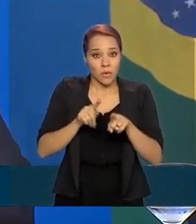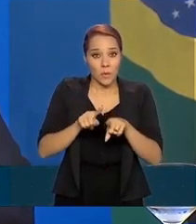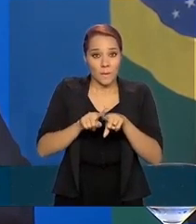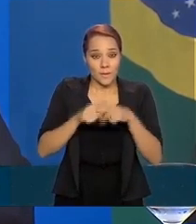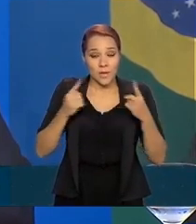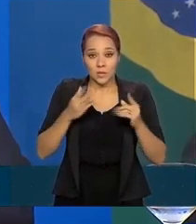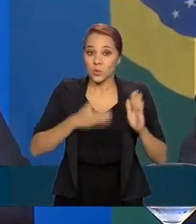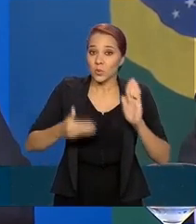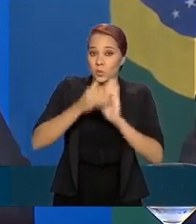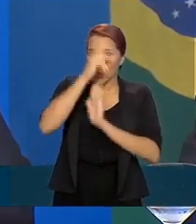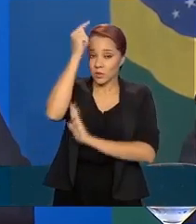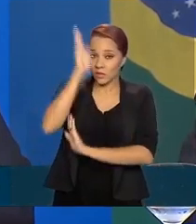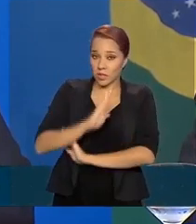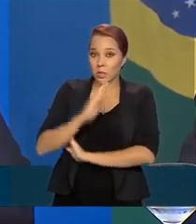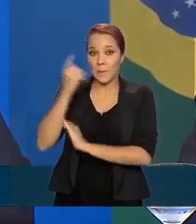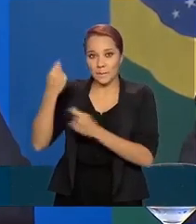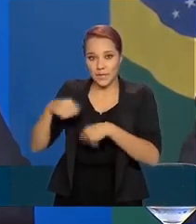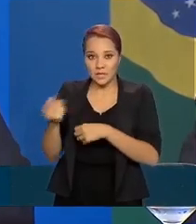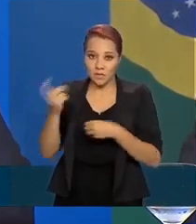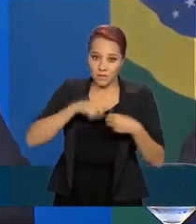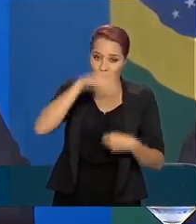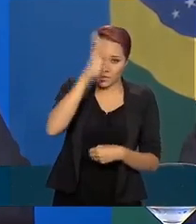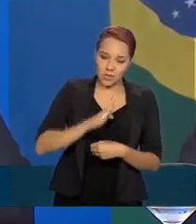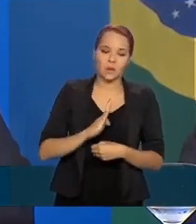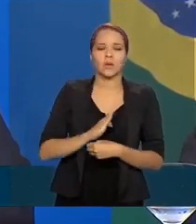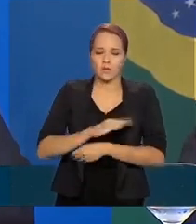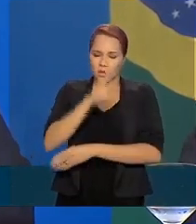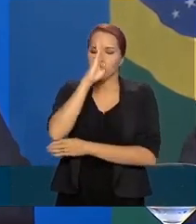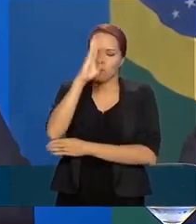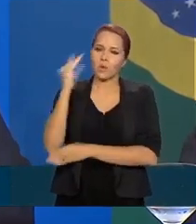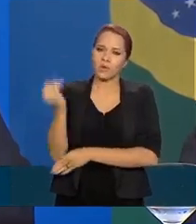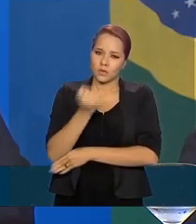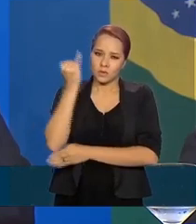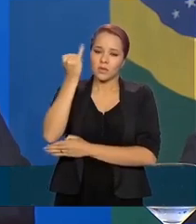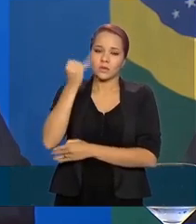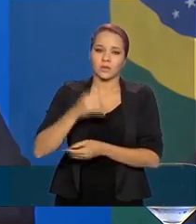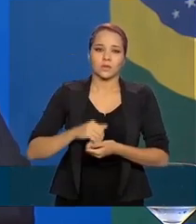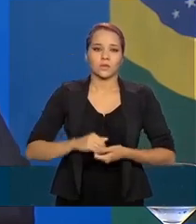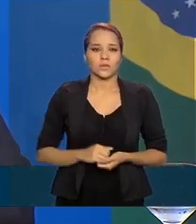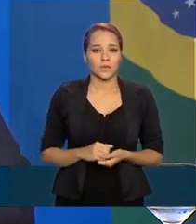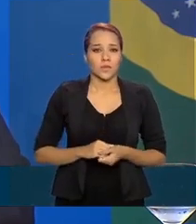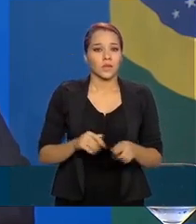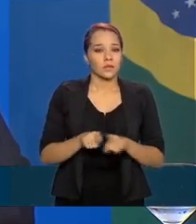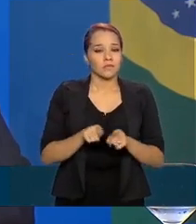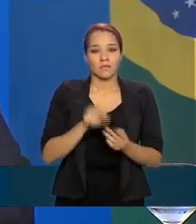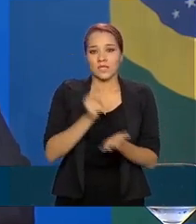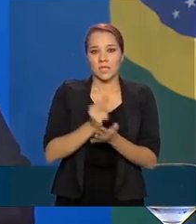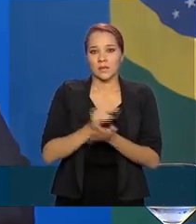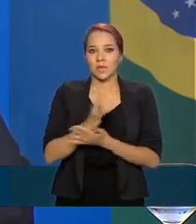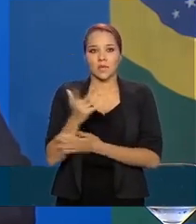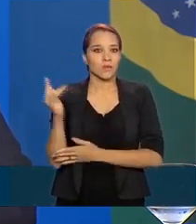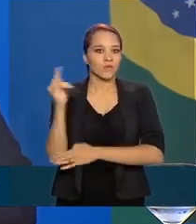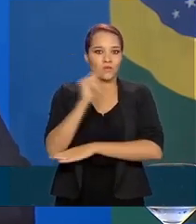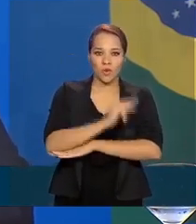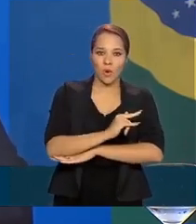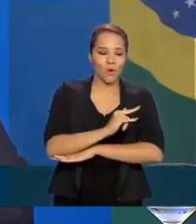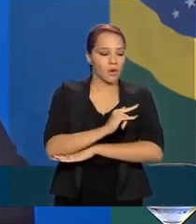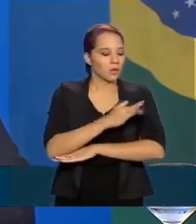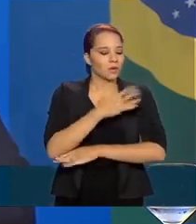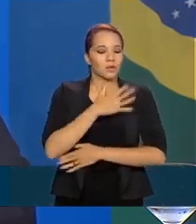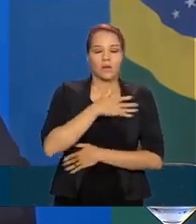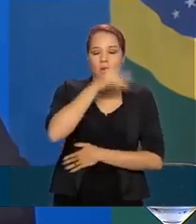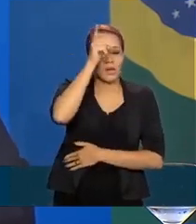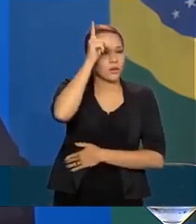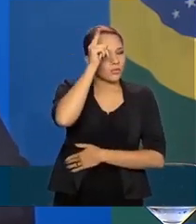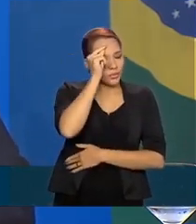precisando de repatriação são prioridade no mesmo nível para nós. Cada vez que chega um voo é um alívio, mas é